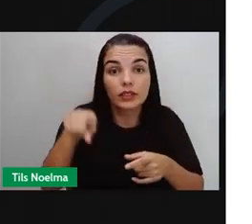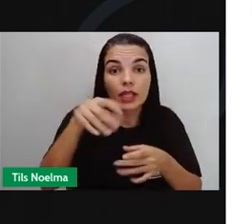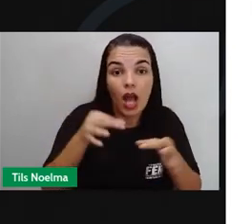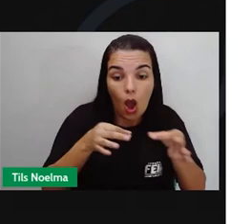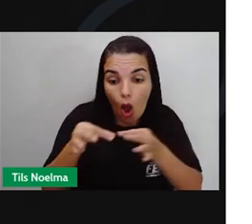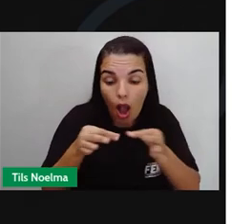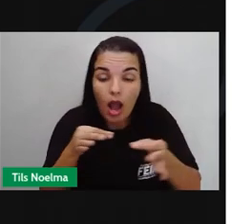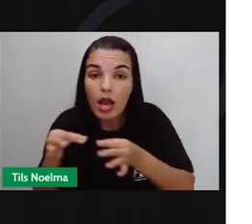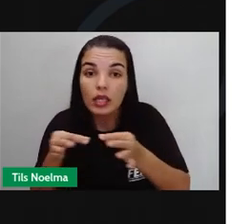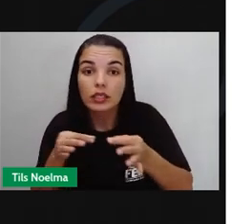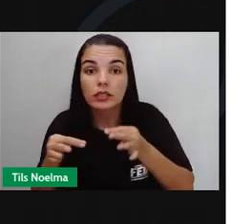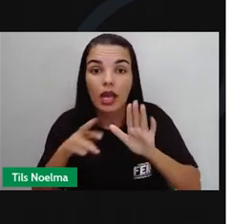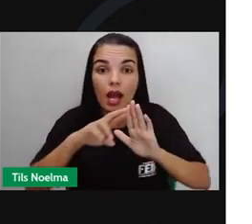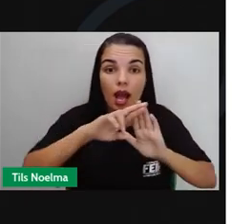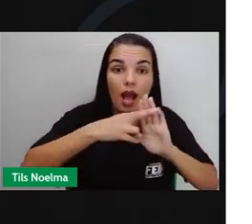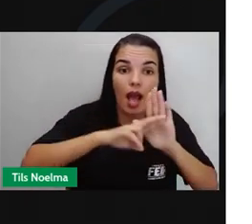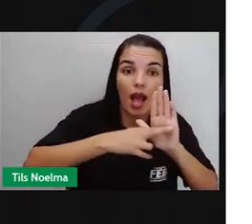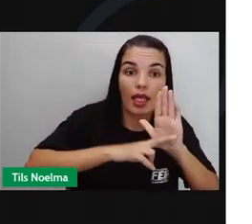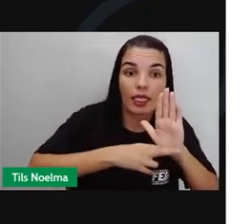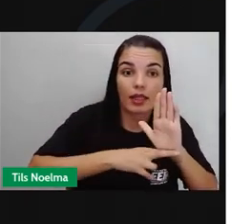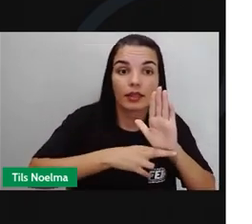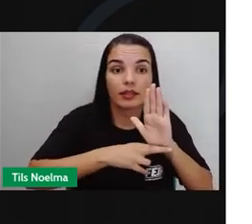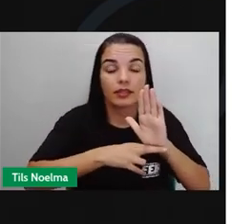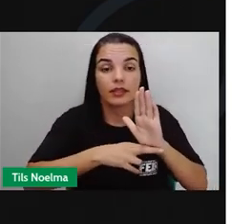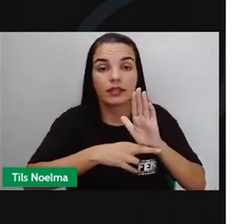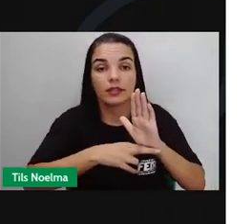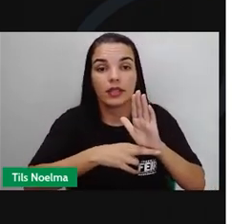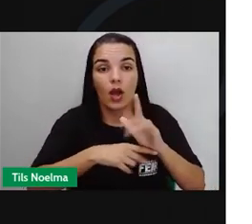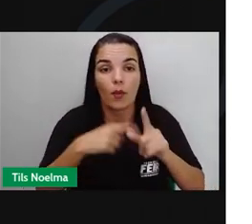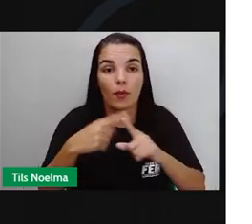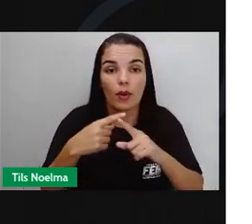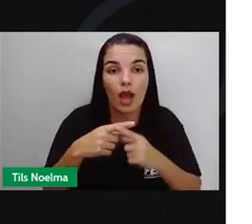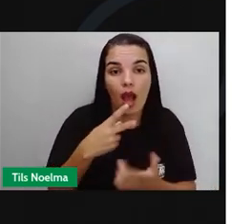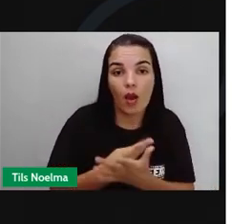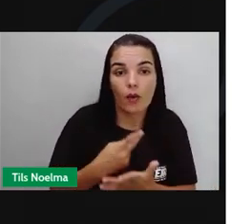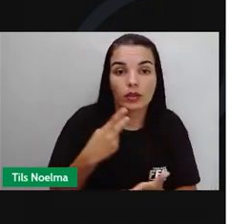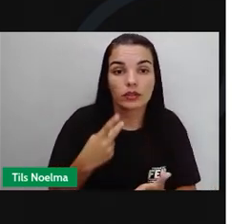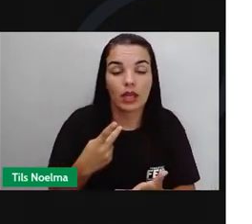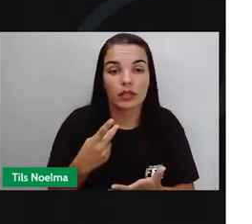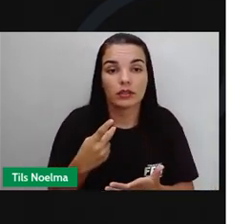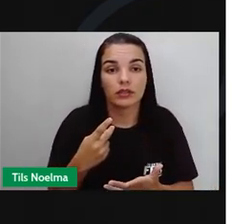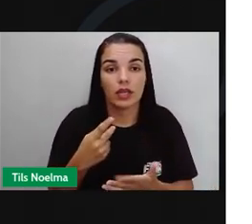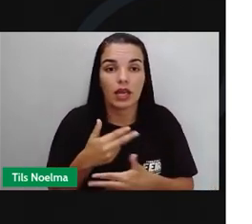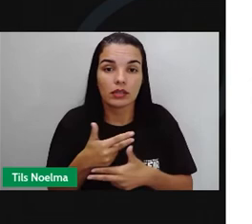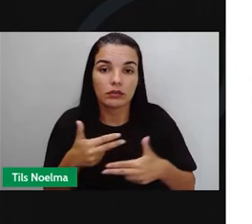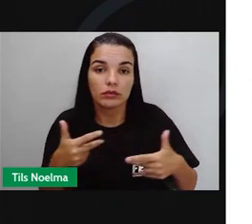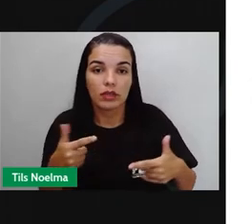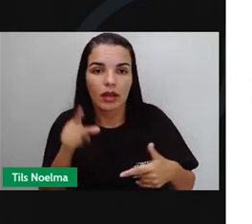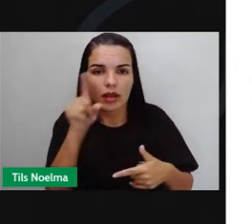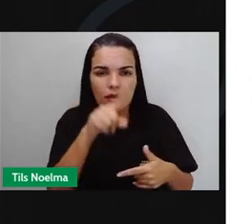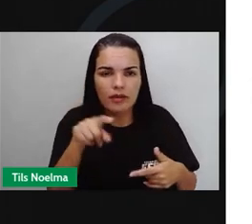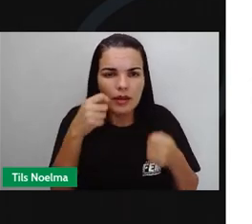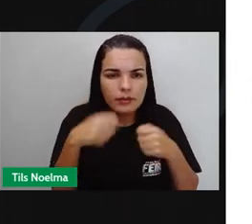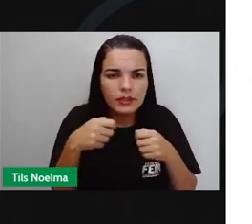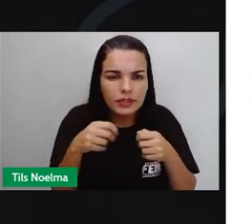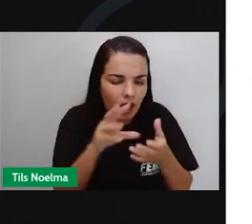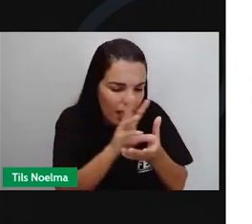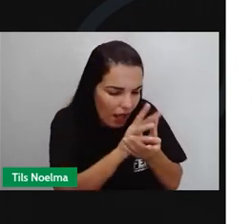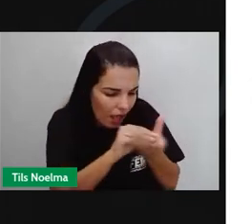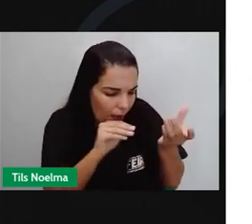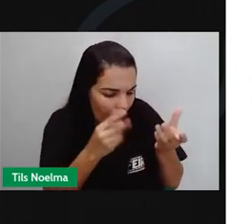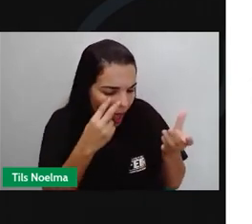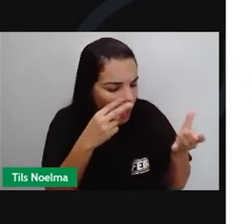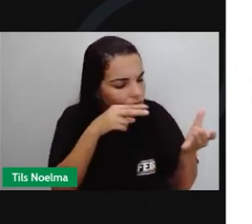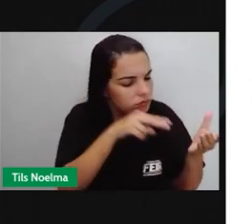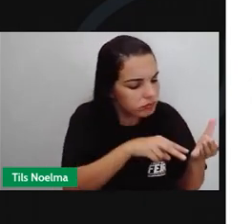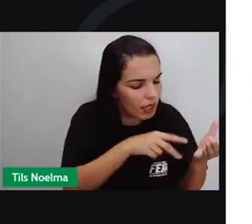redação. O texto. Em ordem dos acontecimentos. Então, é muito importante que você sempre tenha uma colinha do lado.